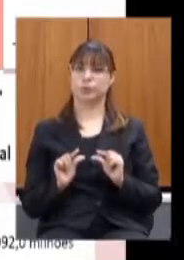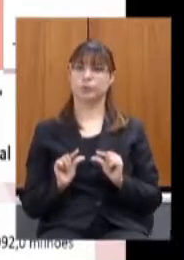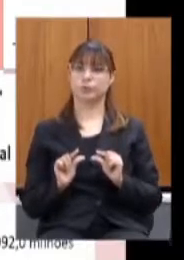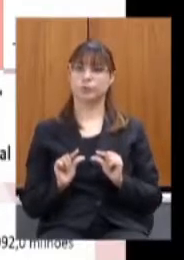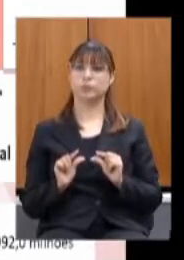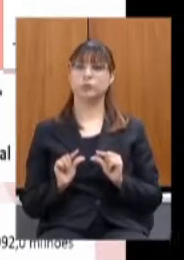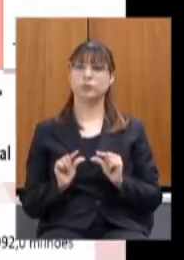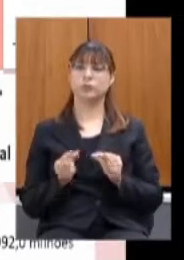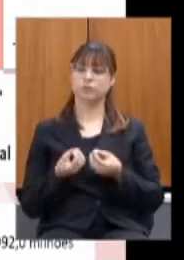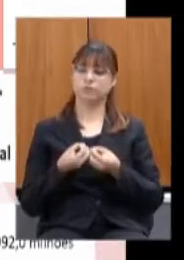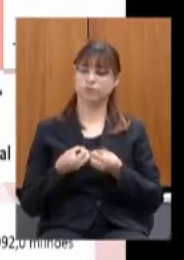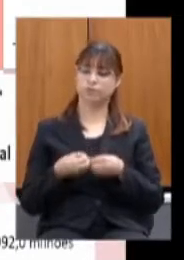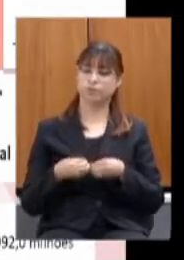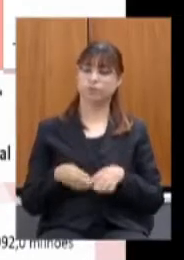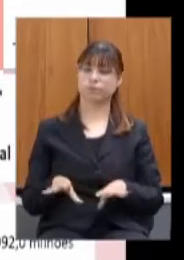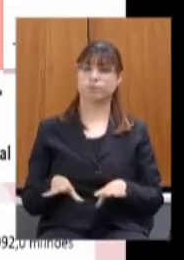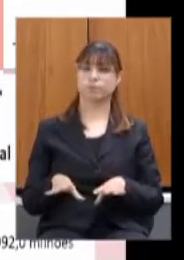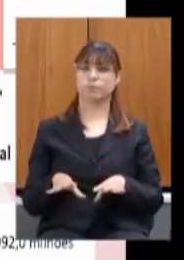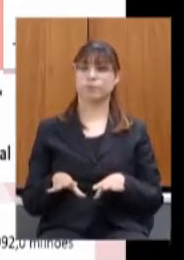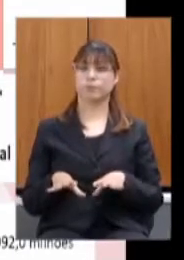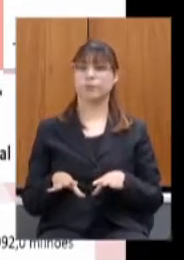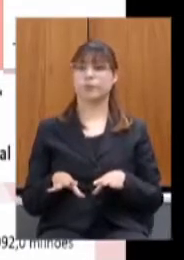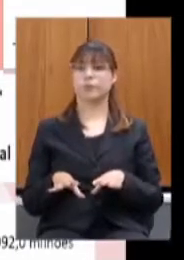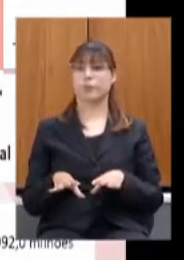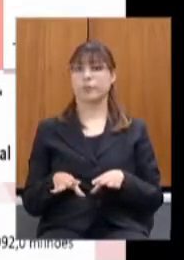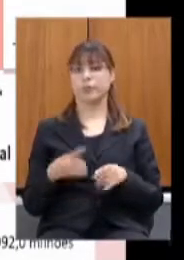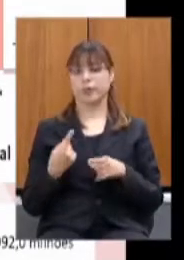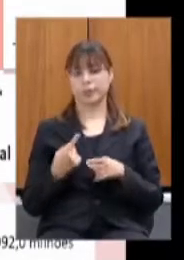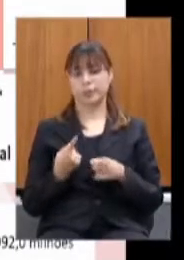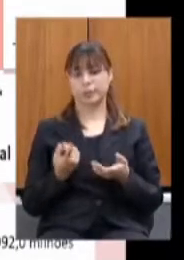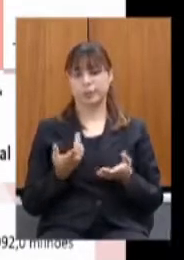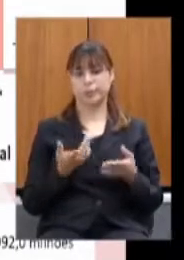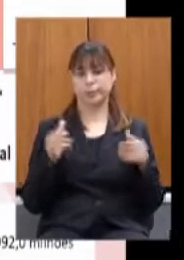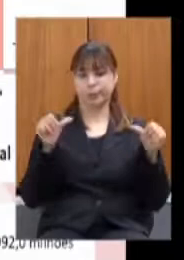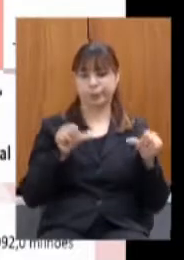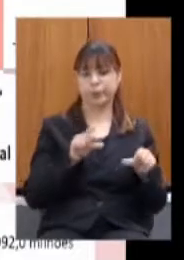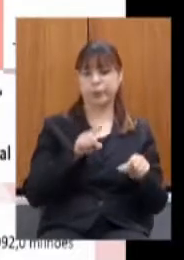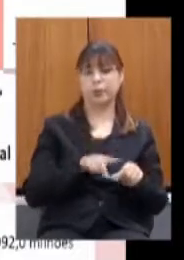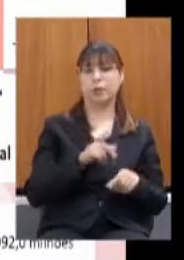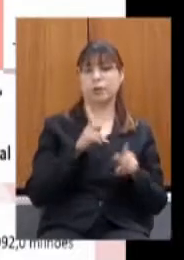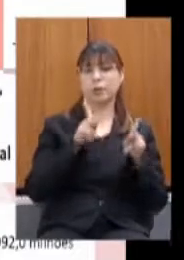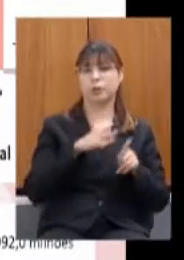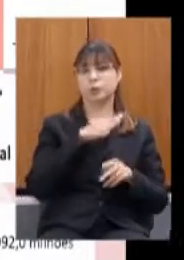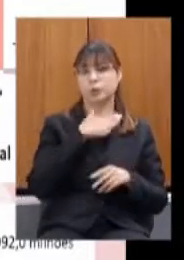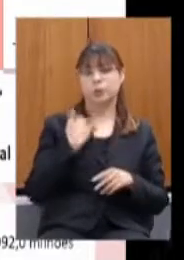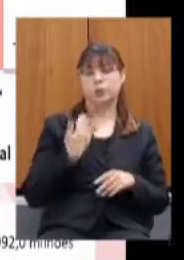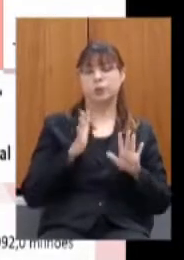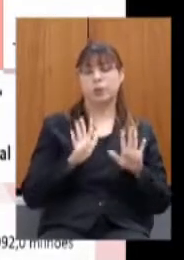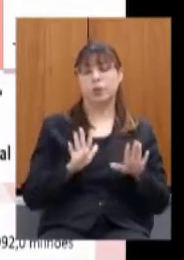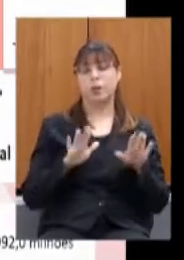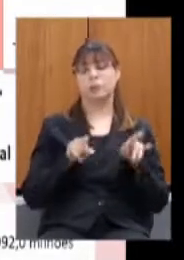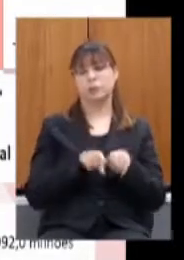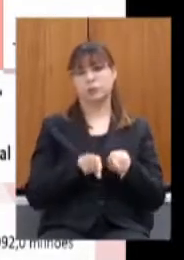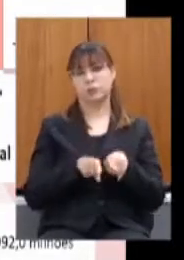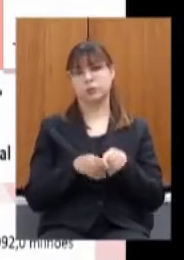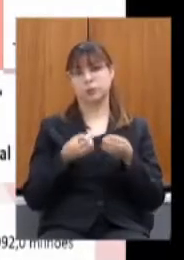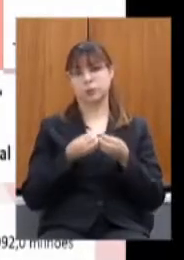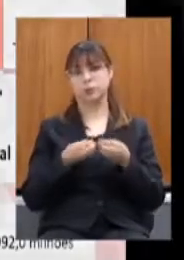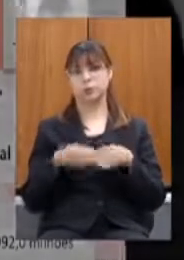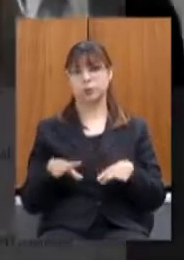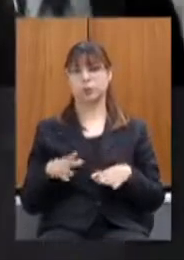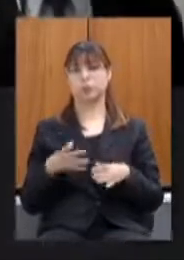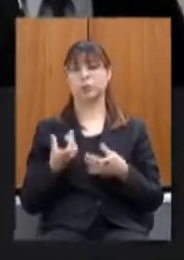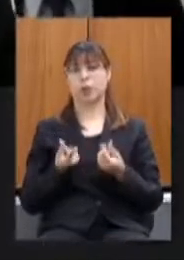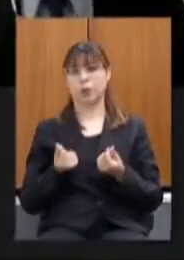danosos além das perdas perda de vidas os efeitos danosos na economia estadual e